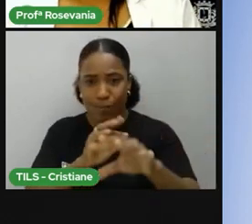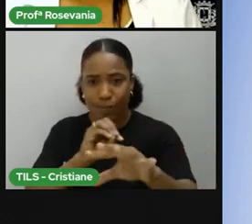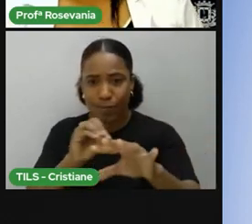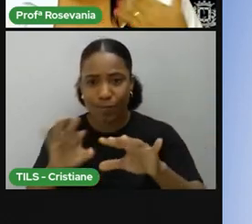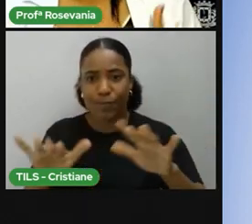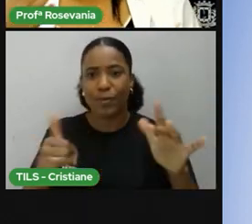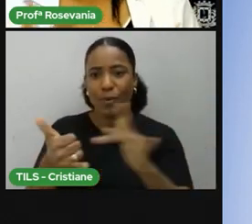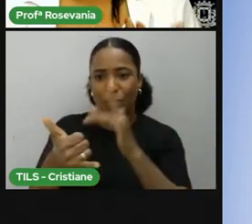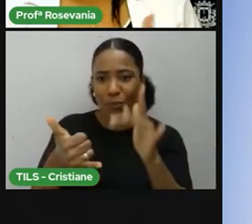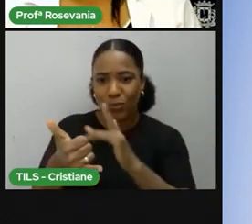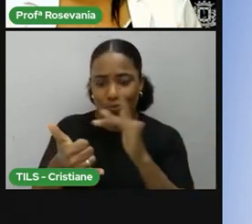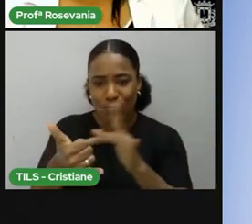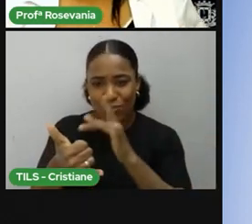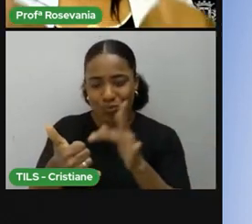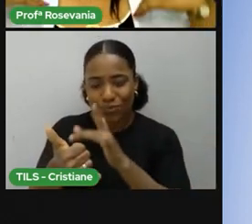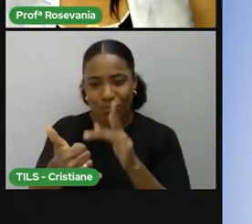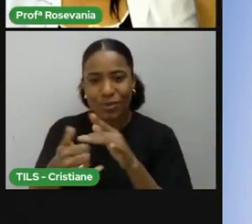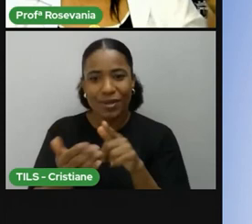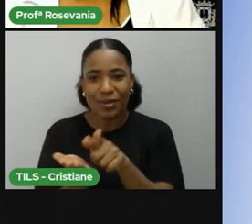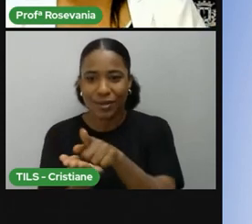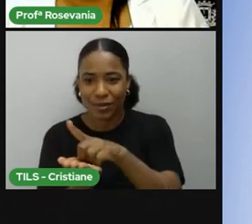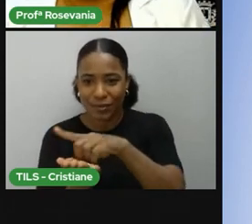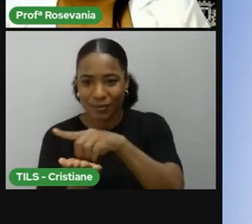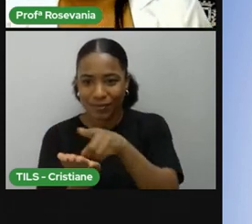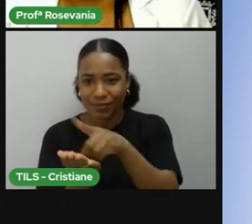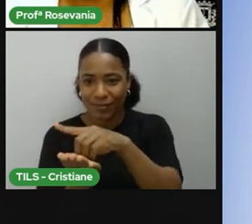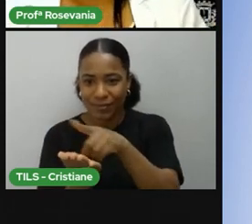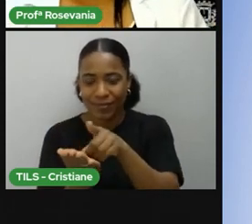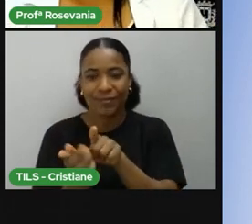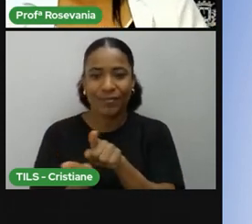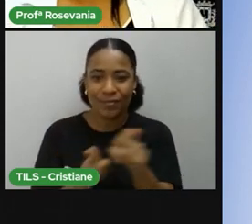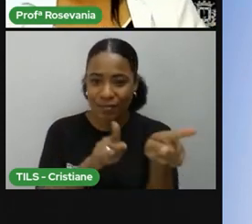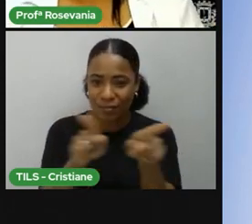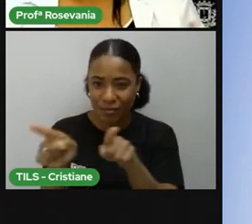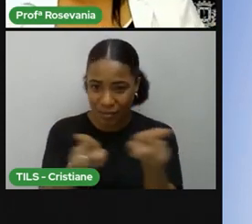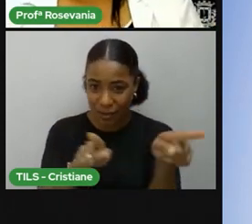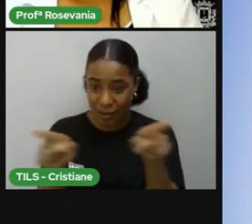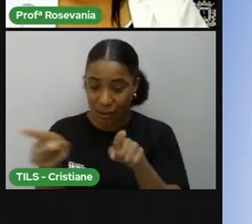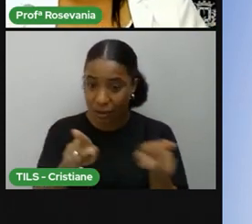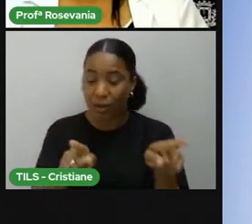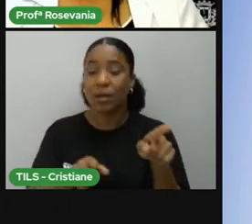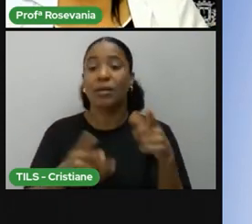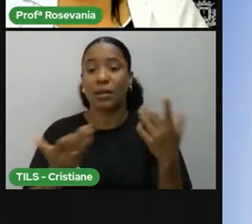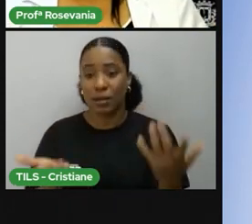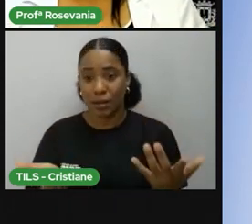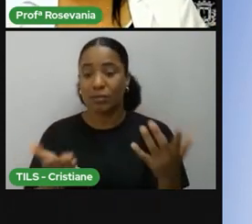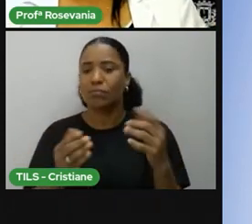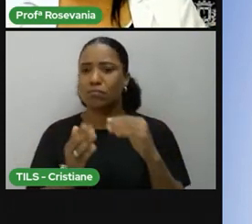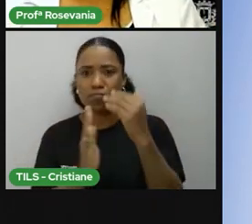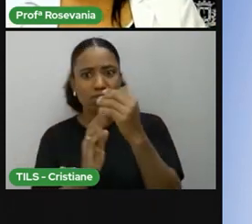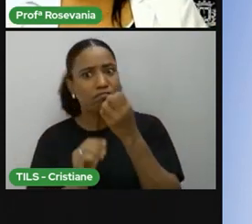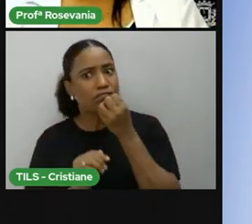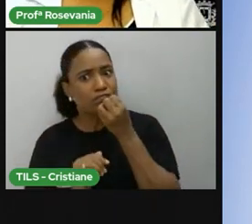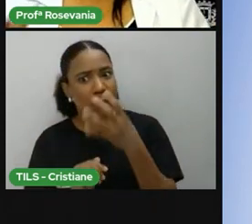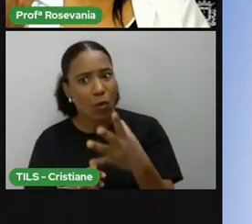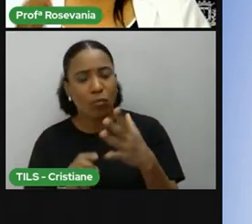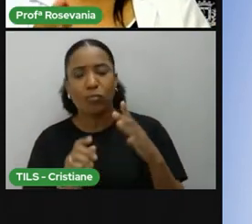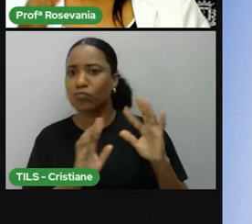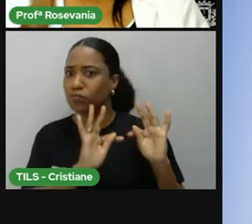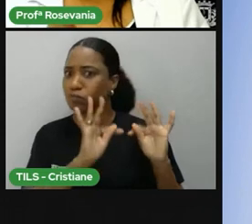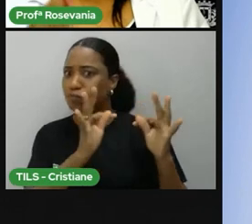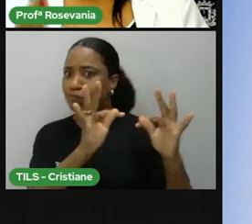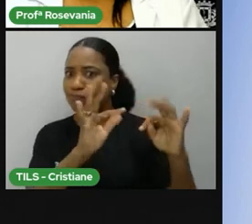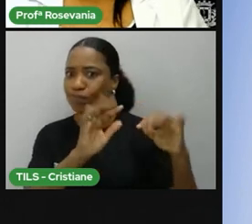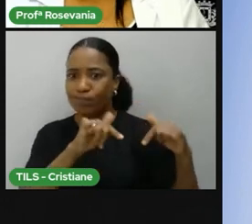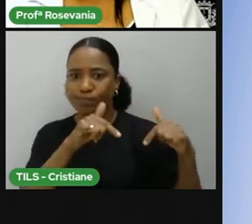que a gente tem aqui e os diversos aparelhos daqui mandam programas para poder interpretar cada vez mais essas informações. cada